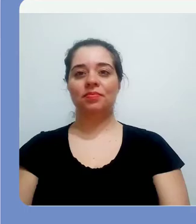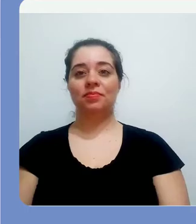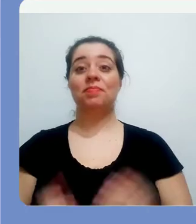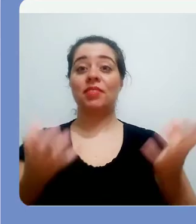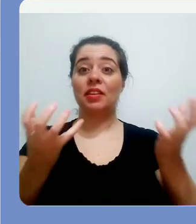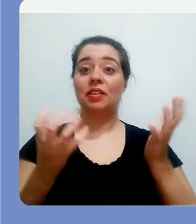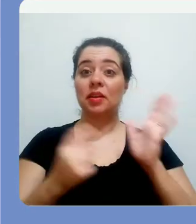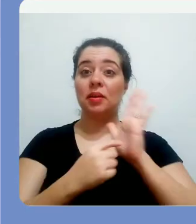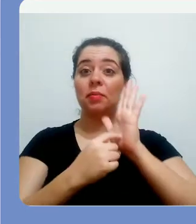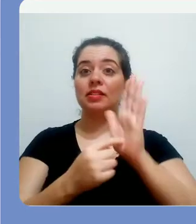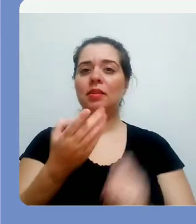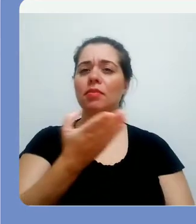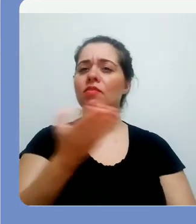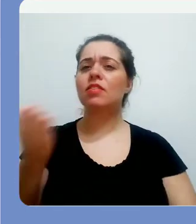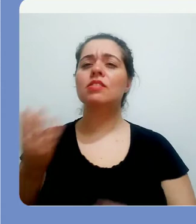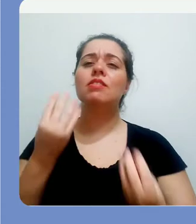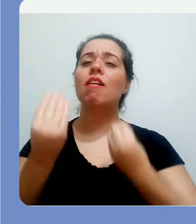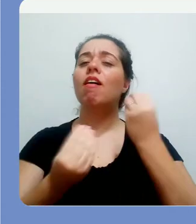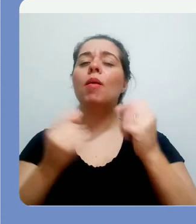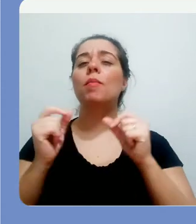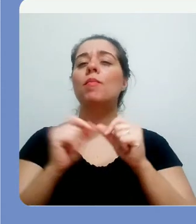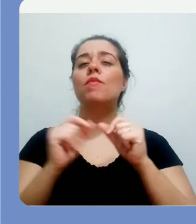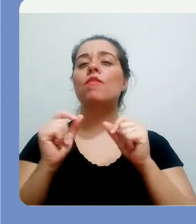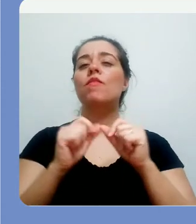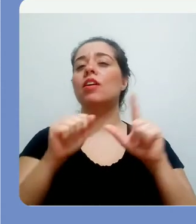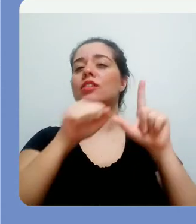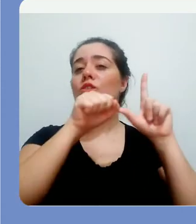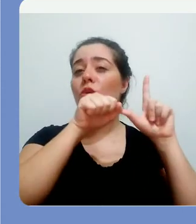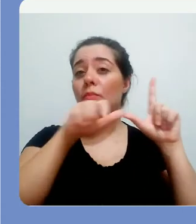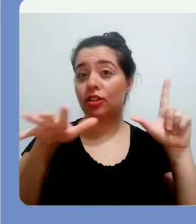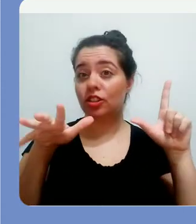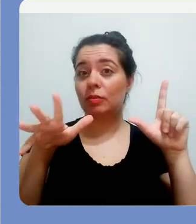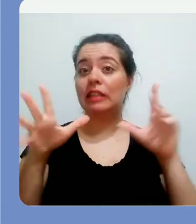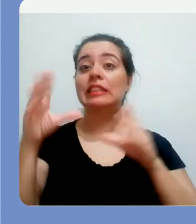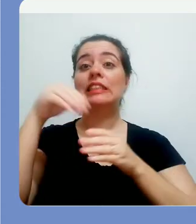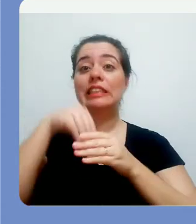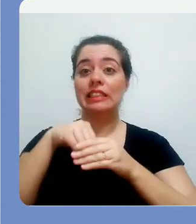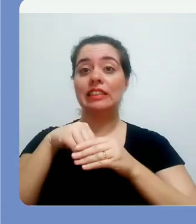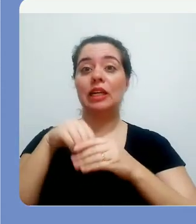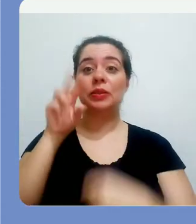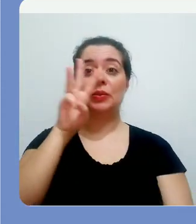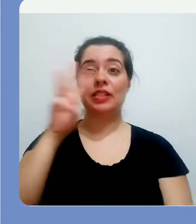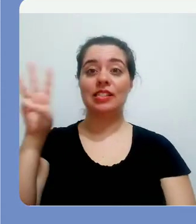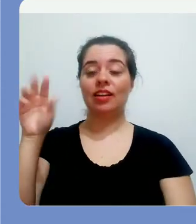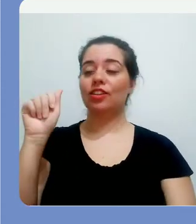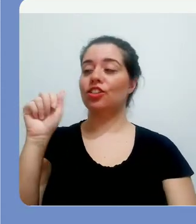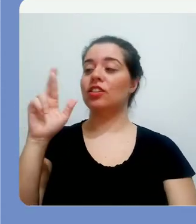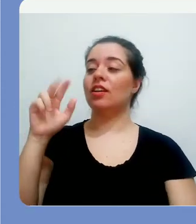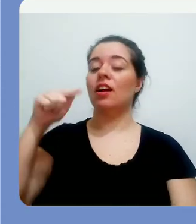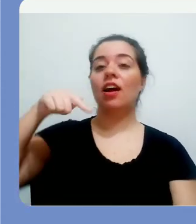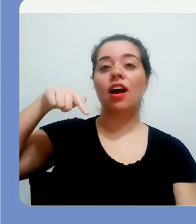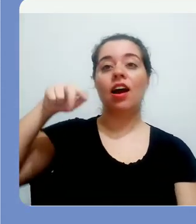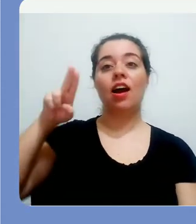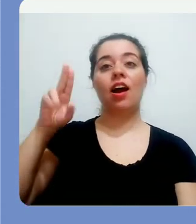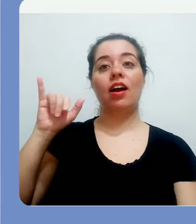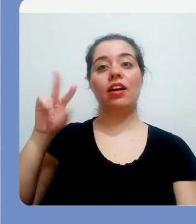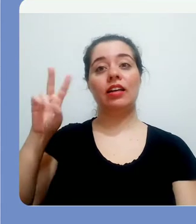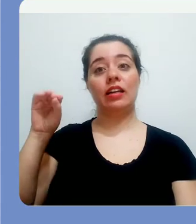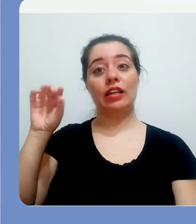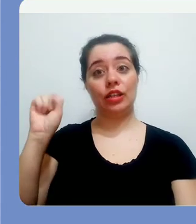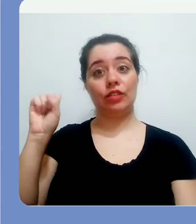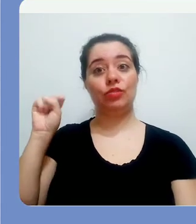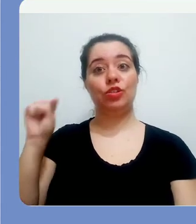Eu quero mostrar para vocês agora como que a gente faz as questões de compartilhamento dentro do arquivos.ufsc.